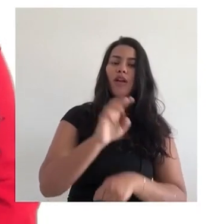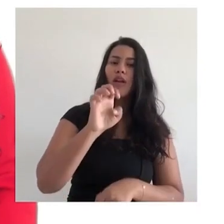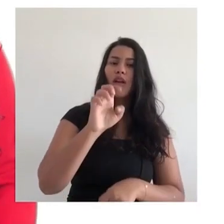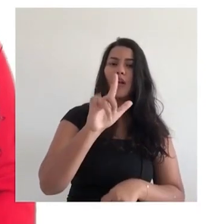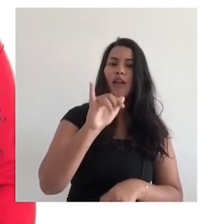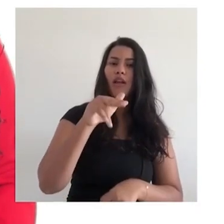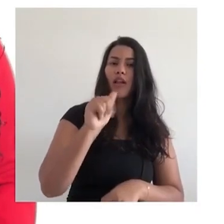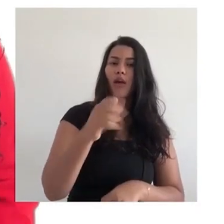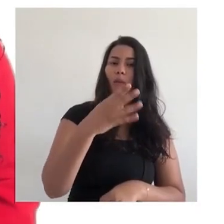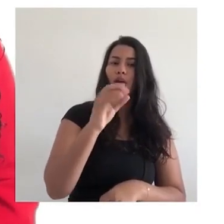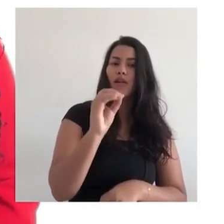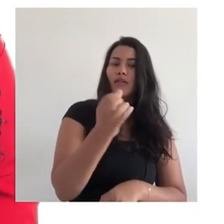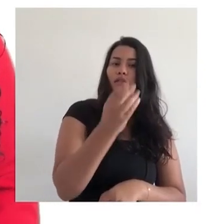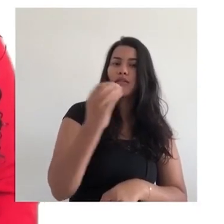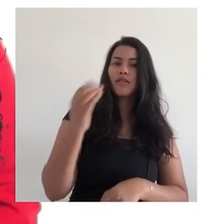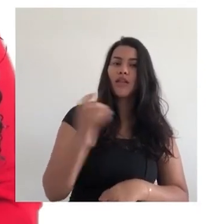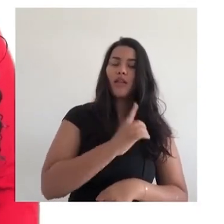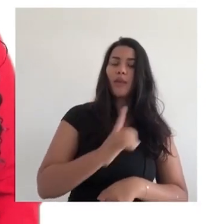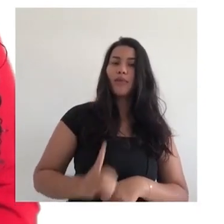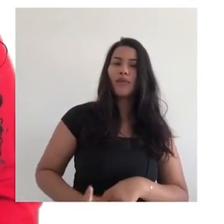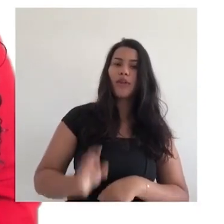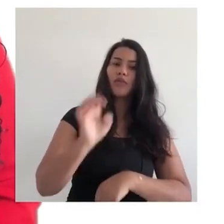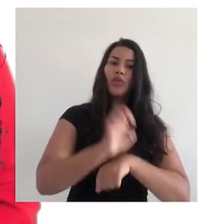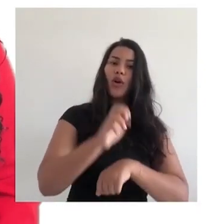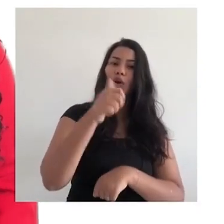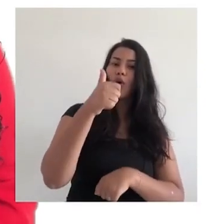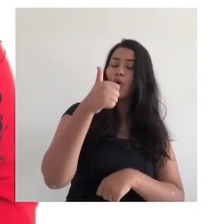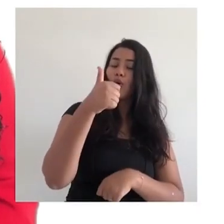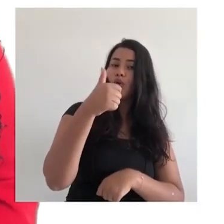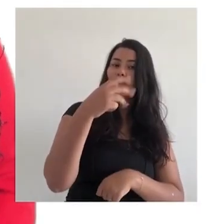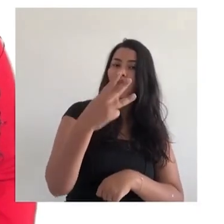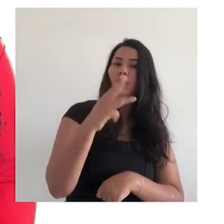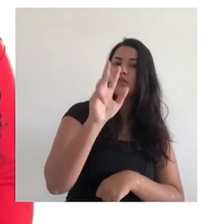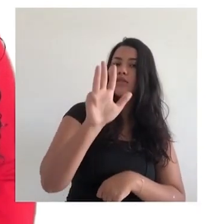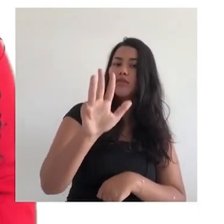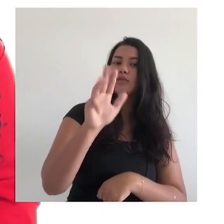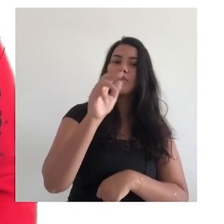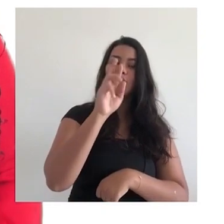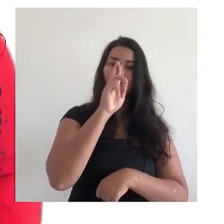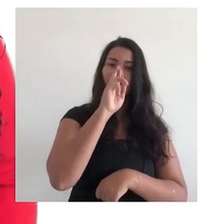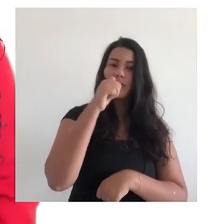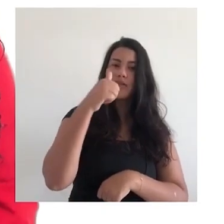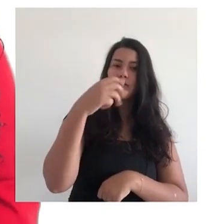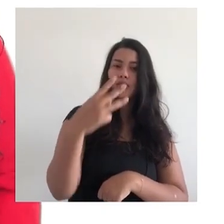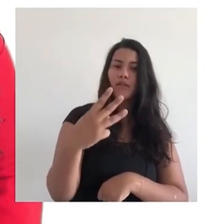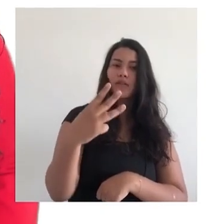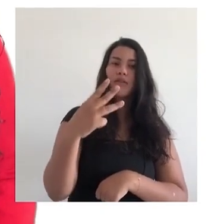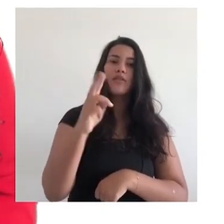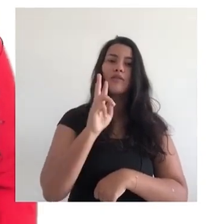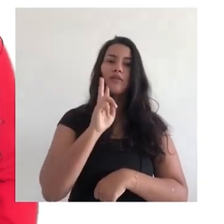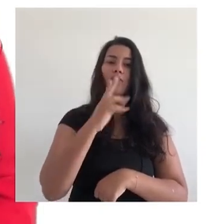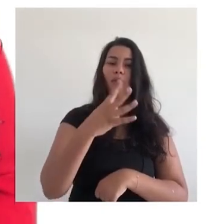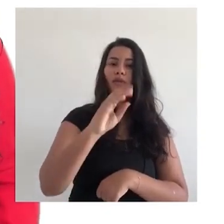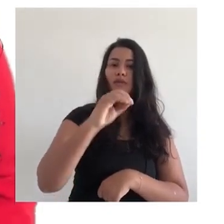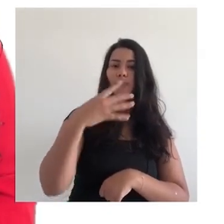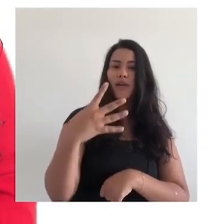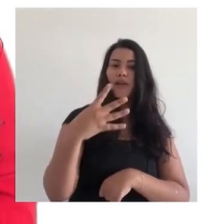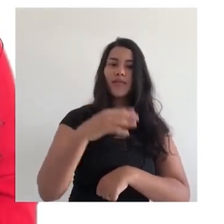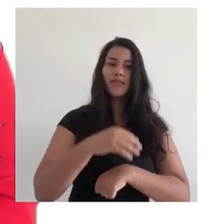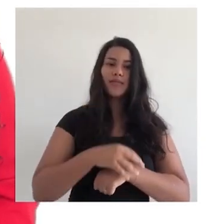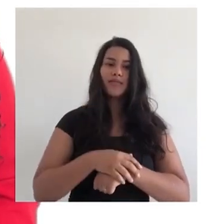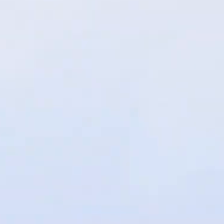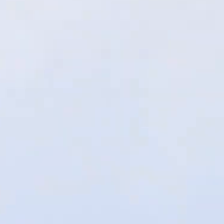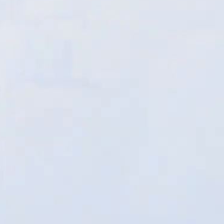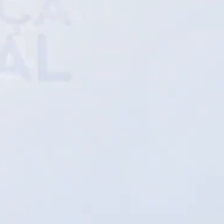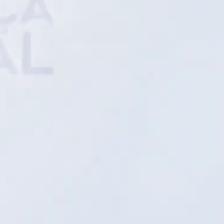da Cadepó, 40600. Sua deputada estadual. Lula, 13. Rogério, 13. Valadares Filho, 404. Desc